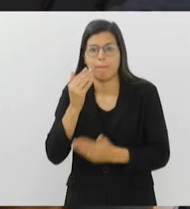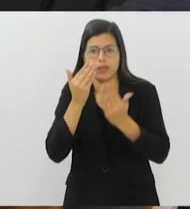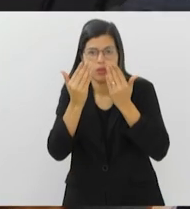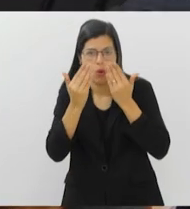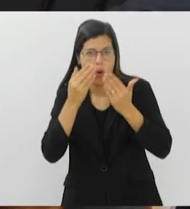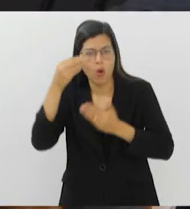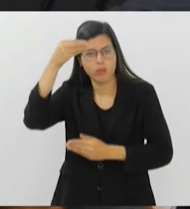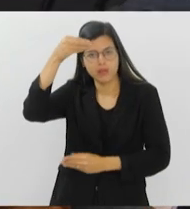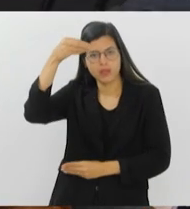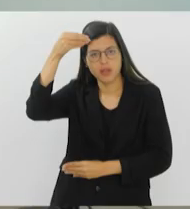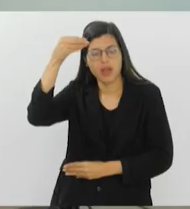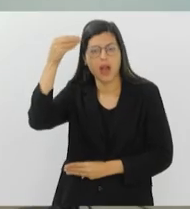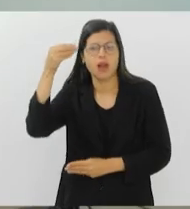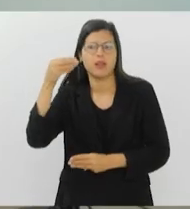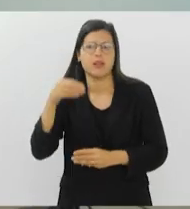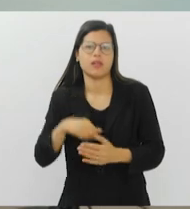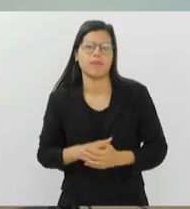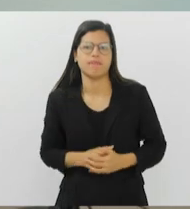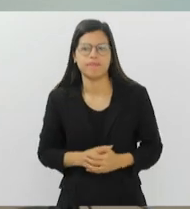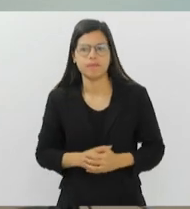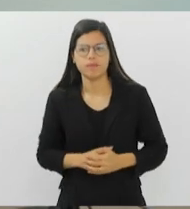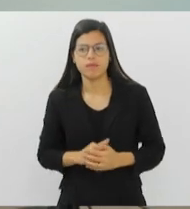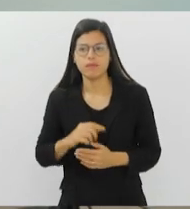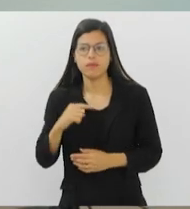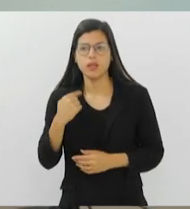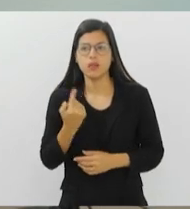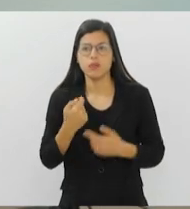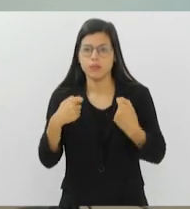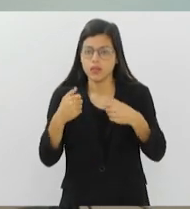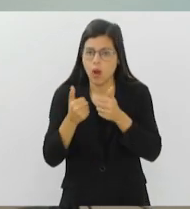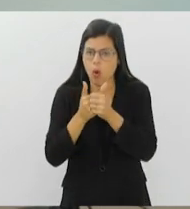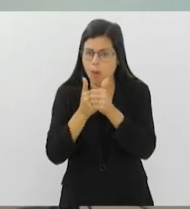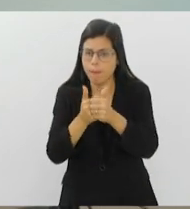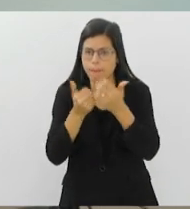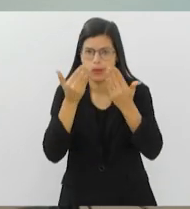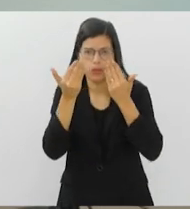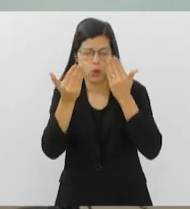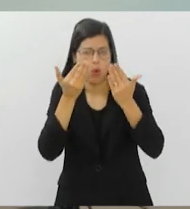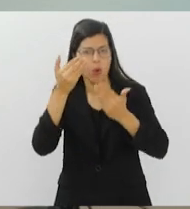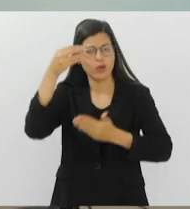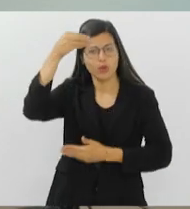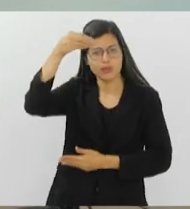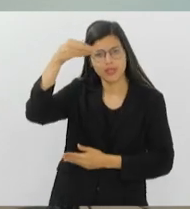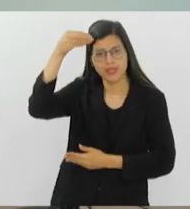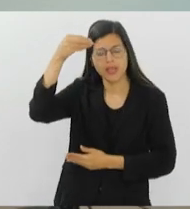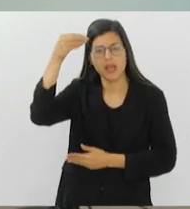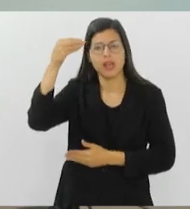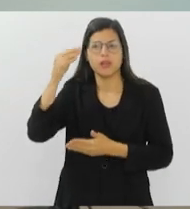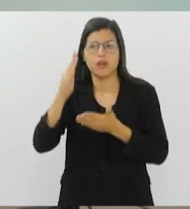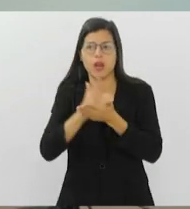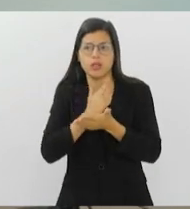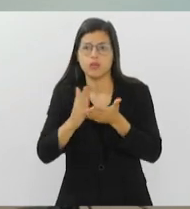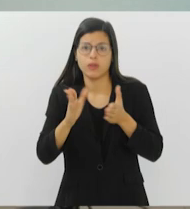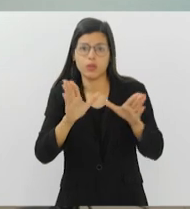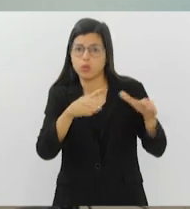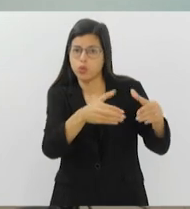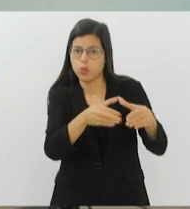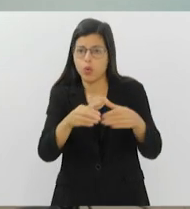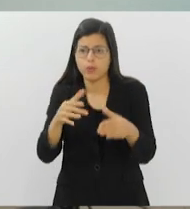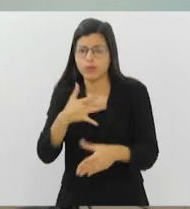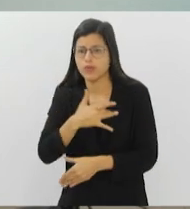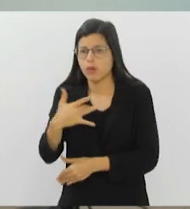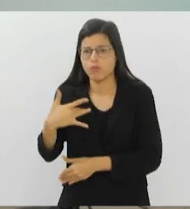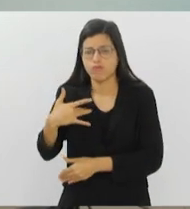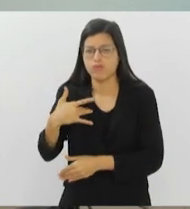sobrecarga nos atendimentos. Nós precisamos de acompanhamento psicológico, psiquiátrico, que muitas vezes as redes dos municípios não têm dado